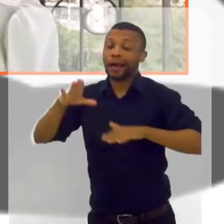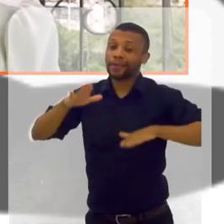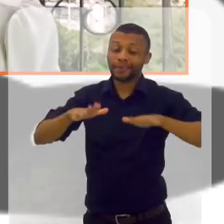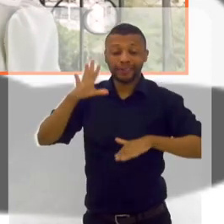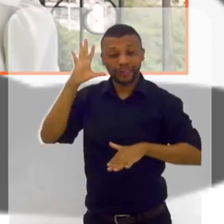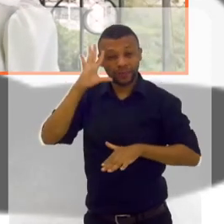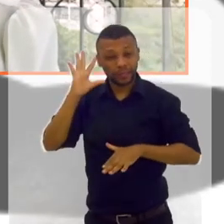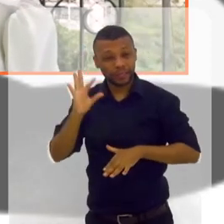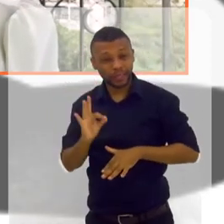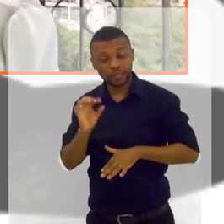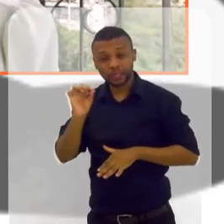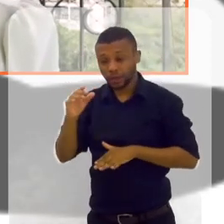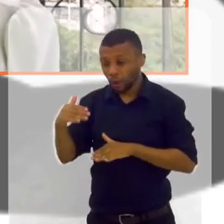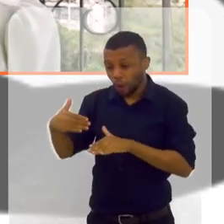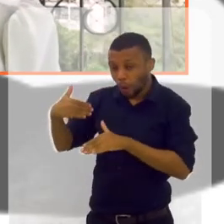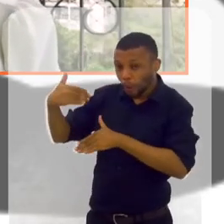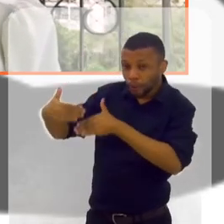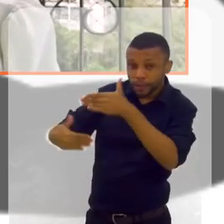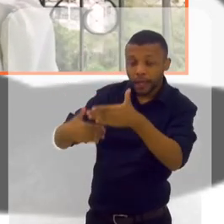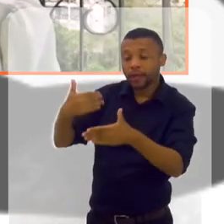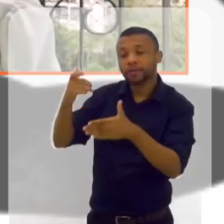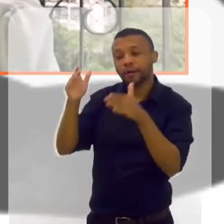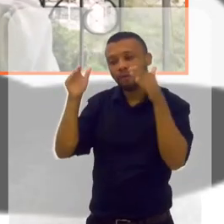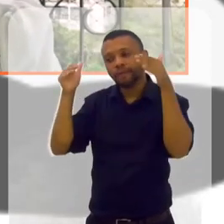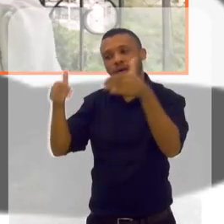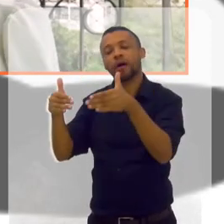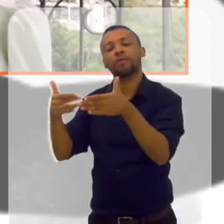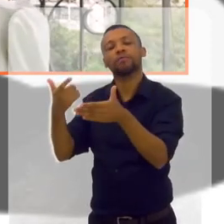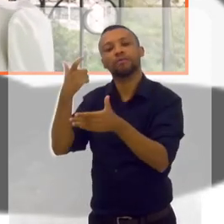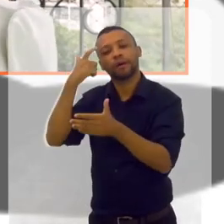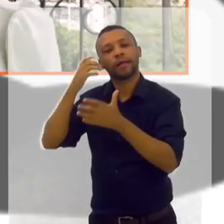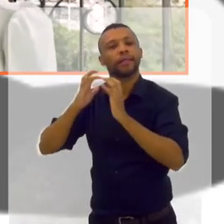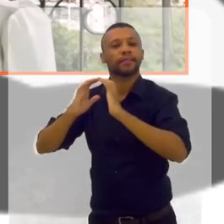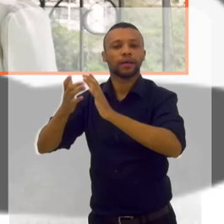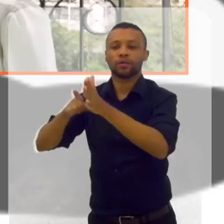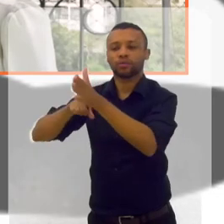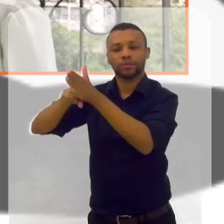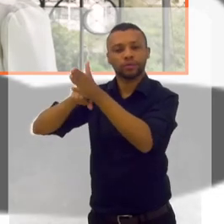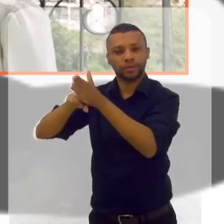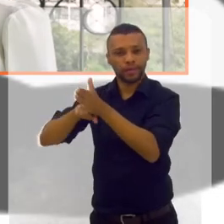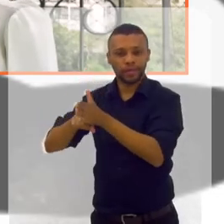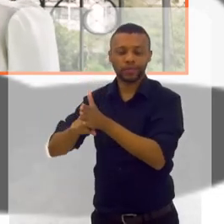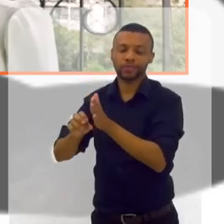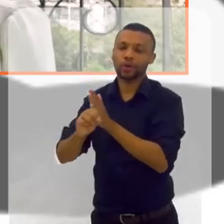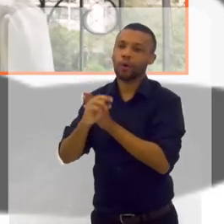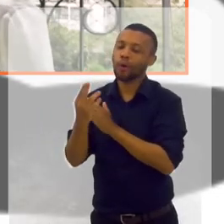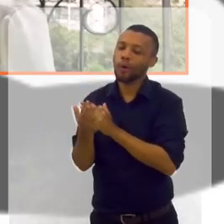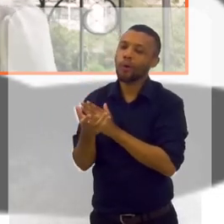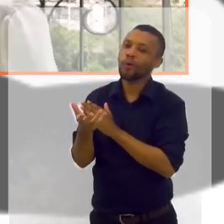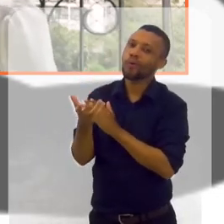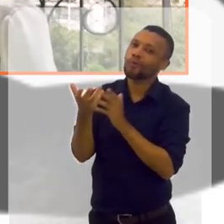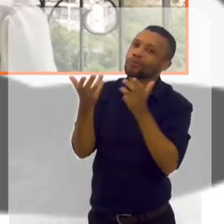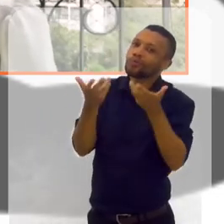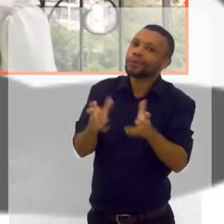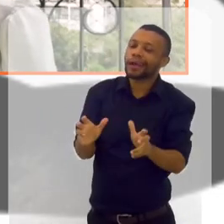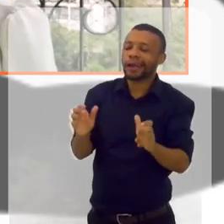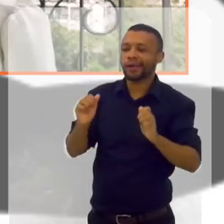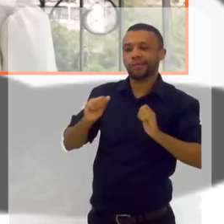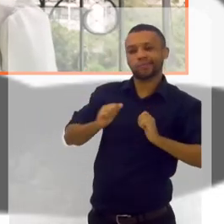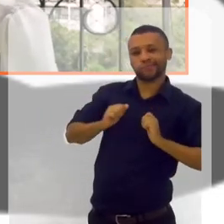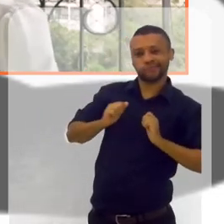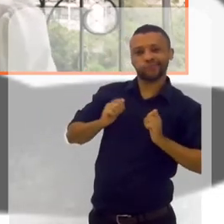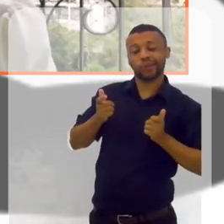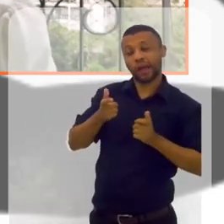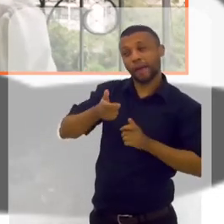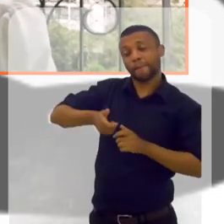entende realmente que o processo é totalmente neurociência, acha ainda que é espiritual, ou realmente não quer sair da situação. Tem um